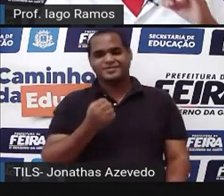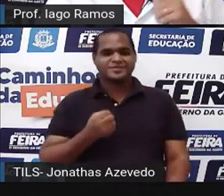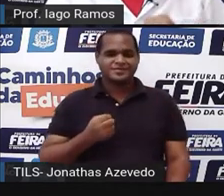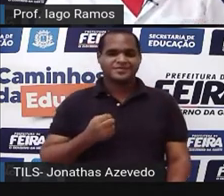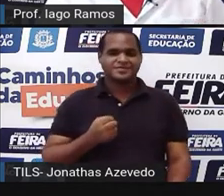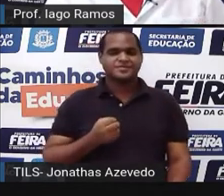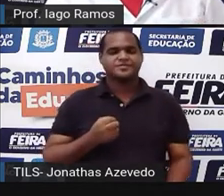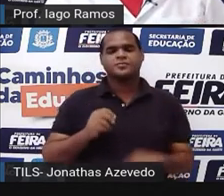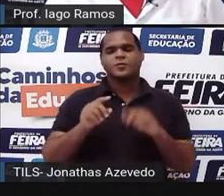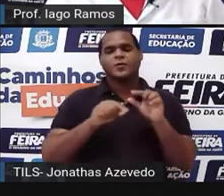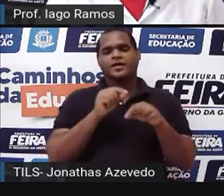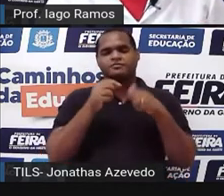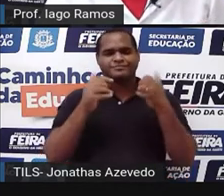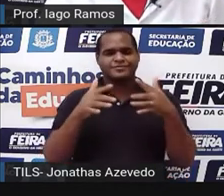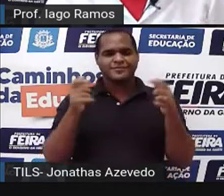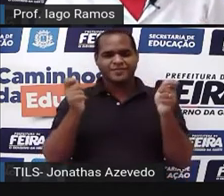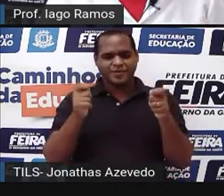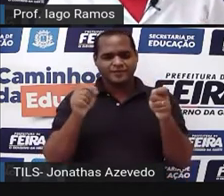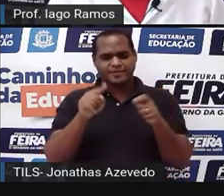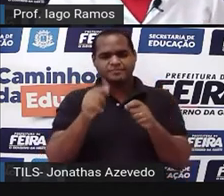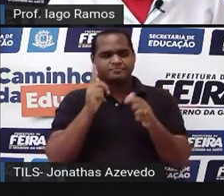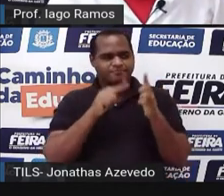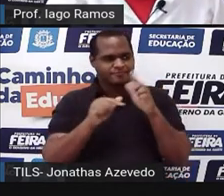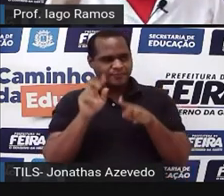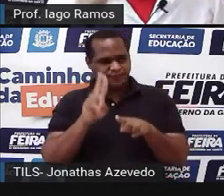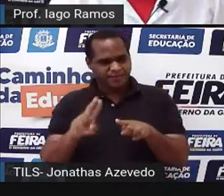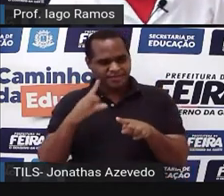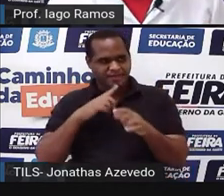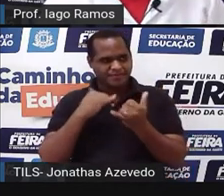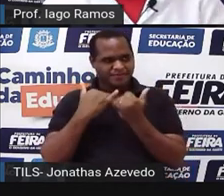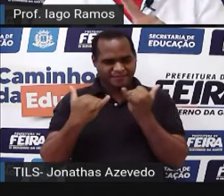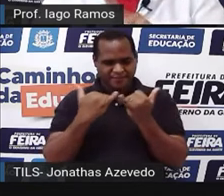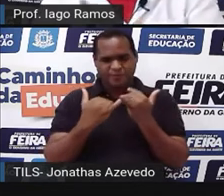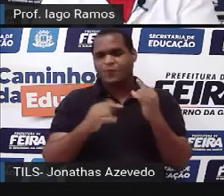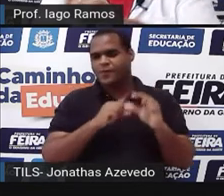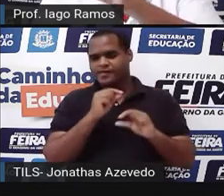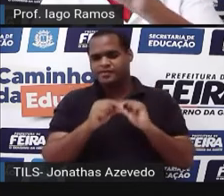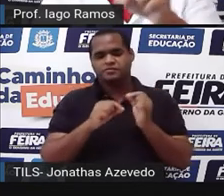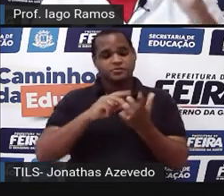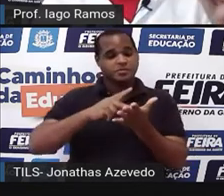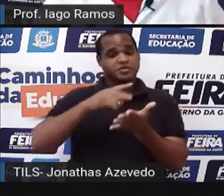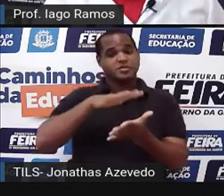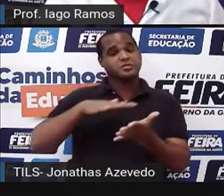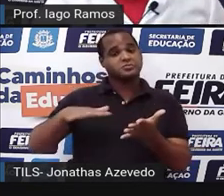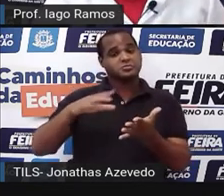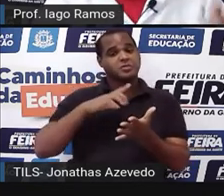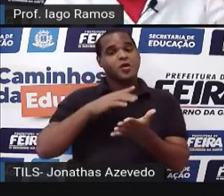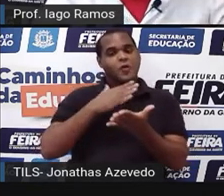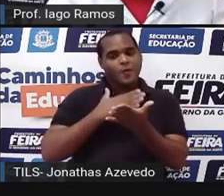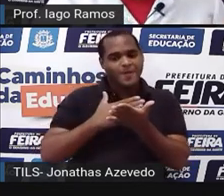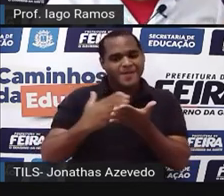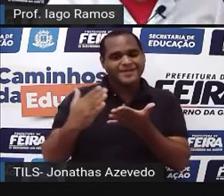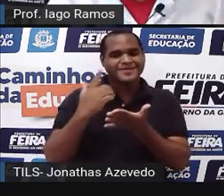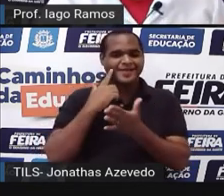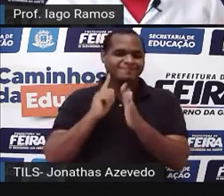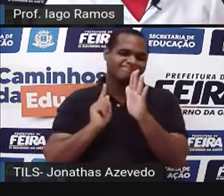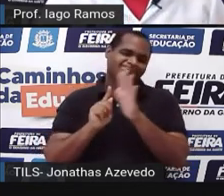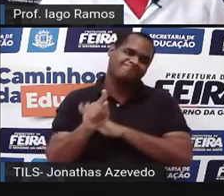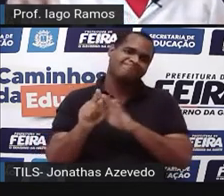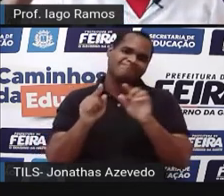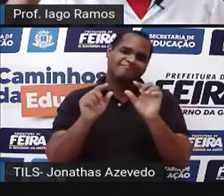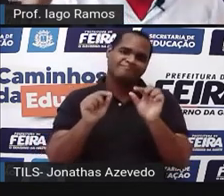Onde é que a gente pode usar essa coisa da semelhança? Na geometria. E eu já comecei nessa aula com uma pergunta